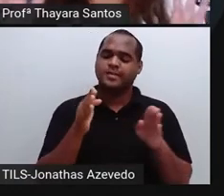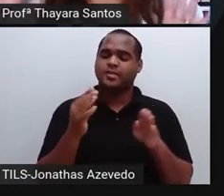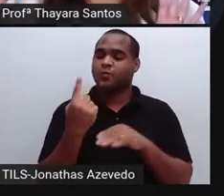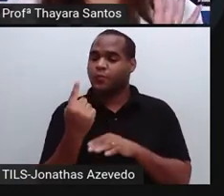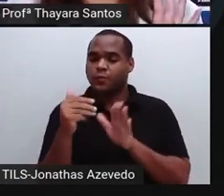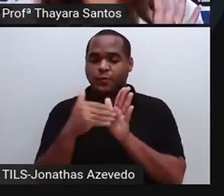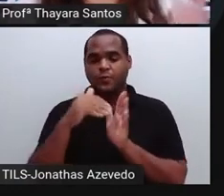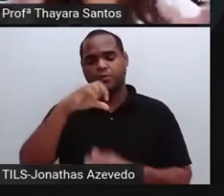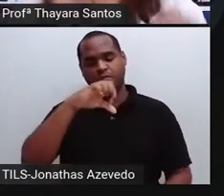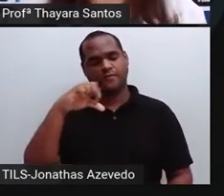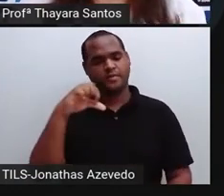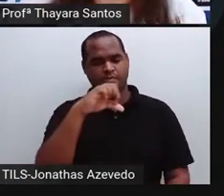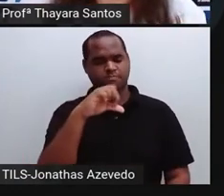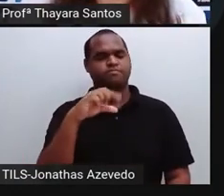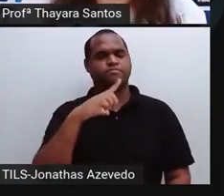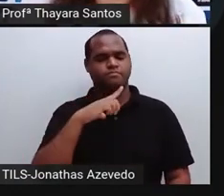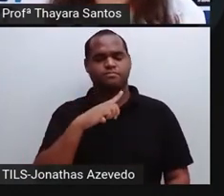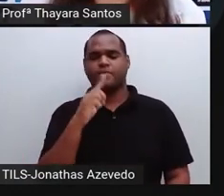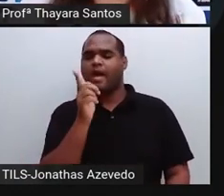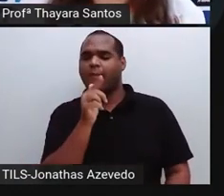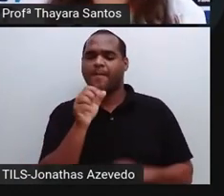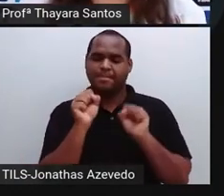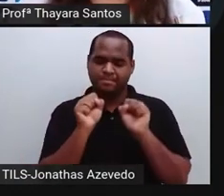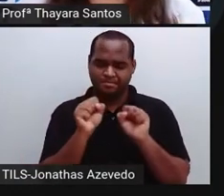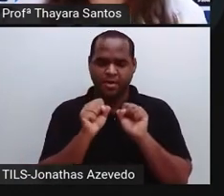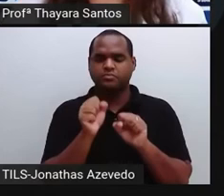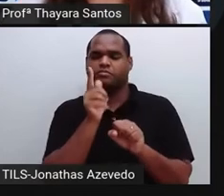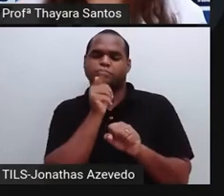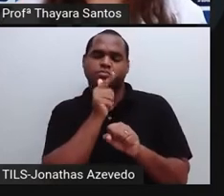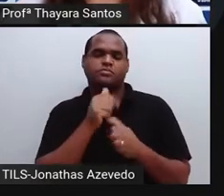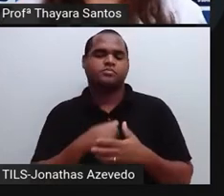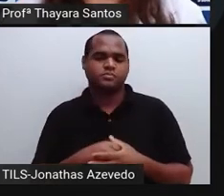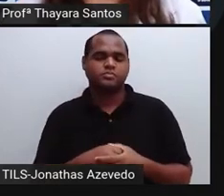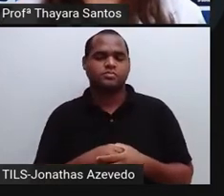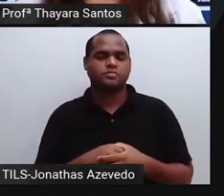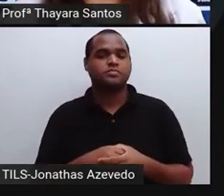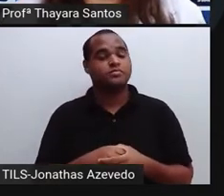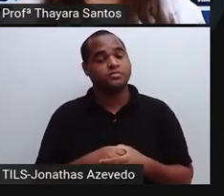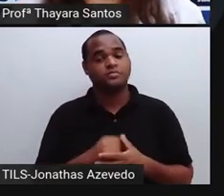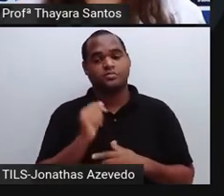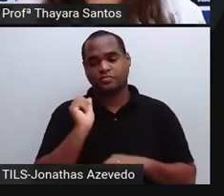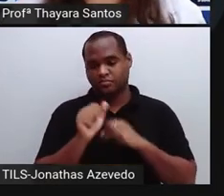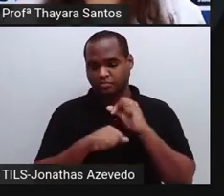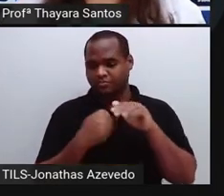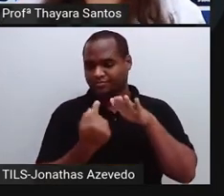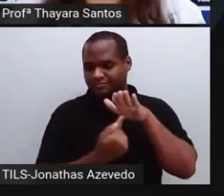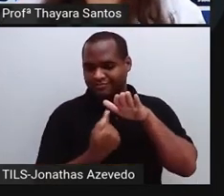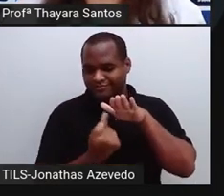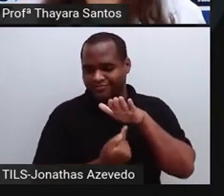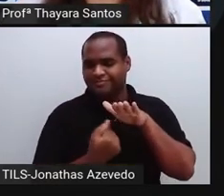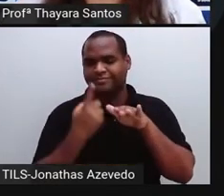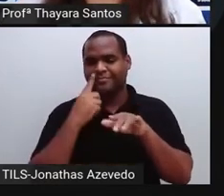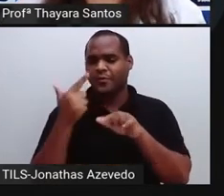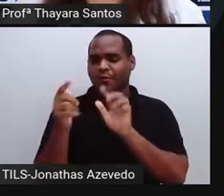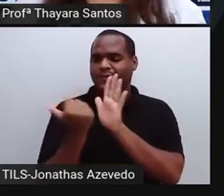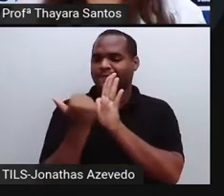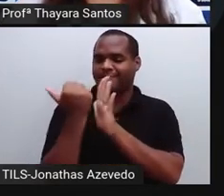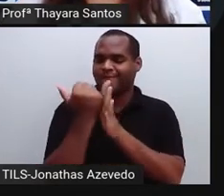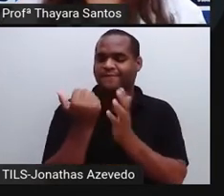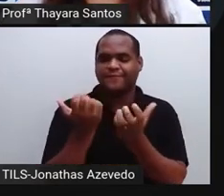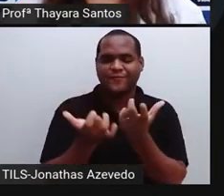e 99, essa água vai estar em estado líquido. Agora, para tornar ela gasosa, vamos botar mais fogo aqui.